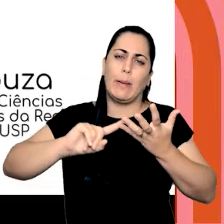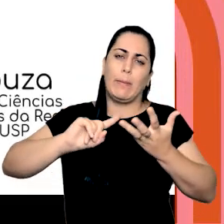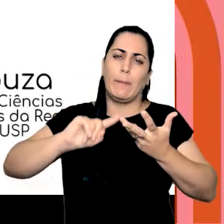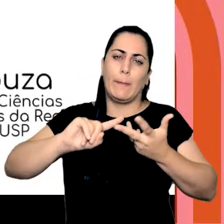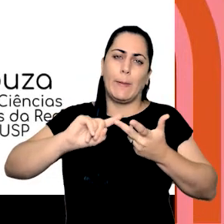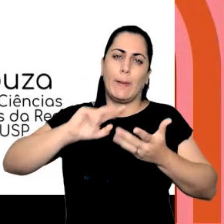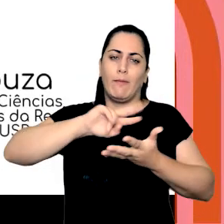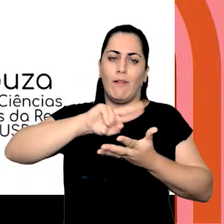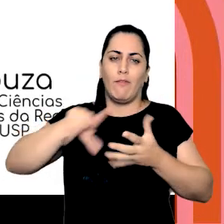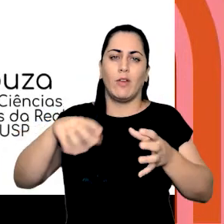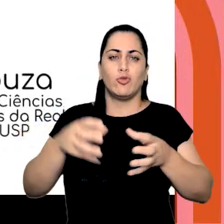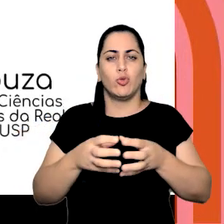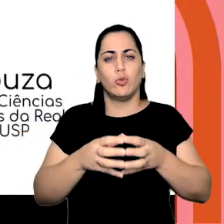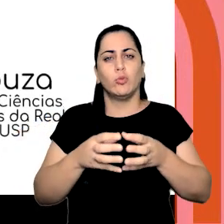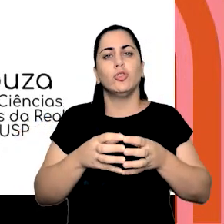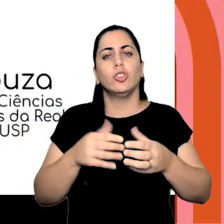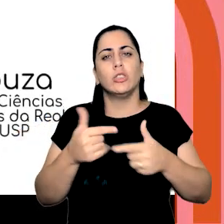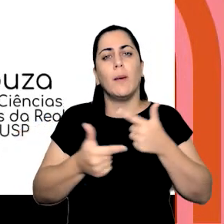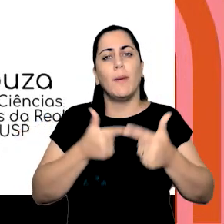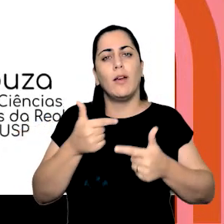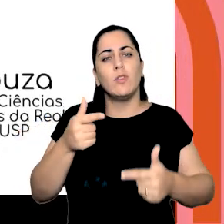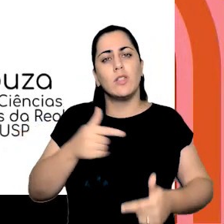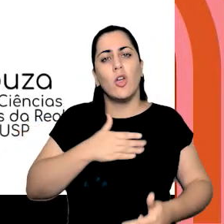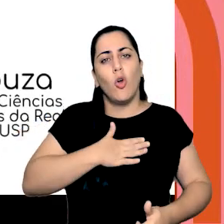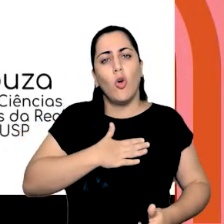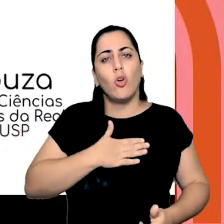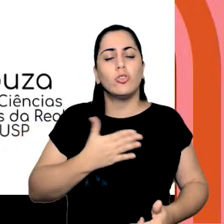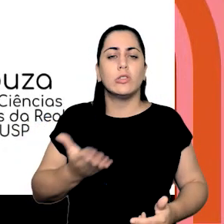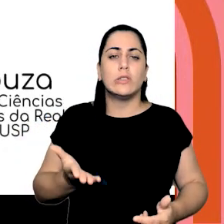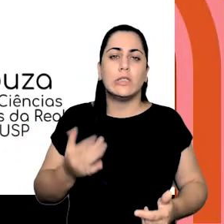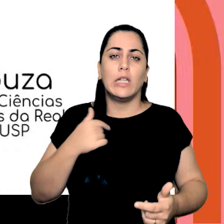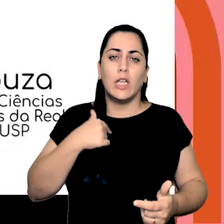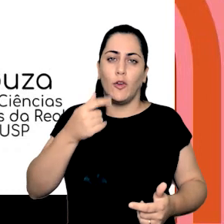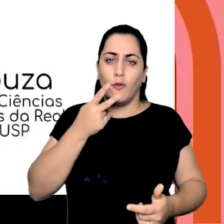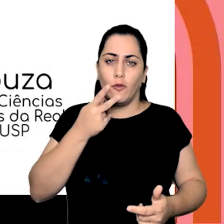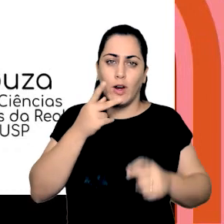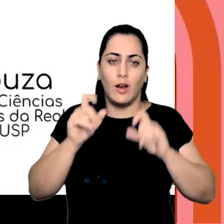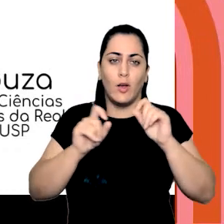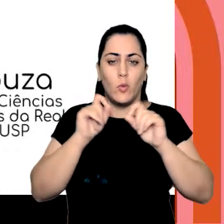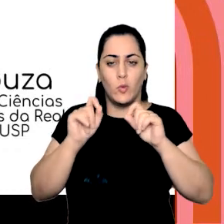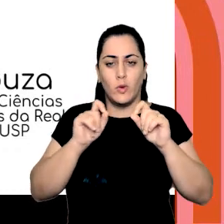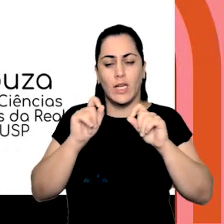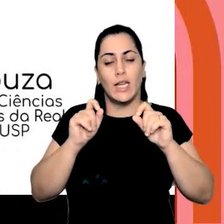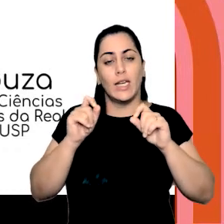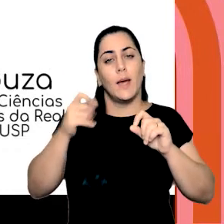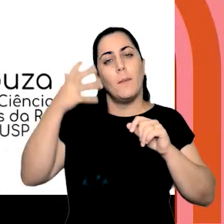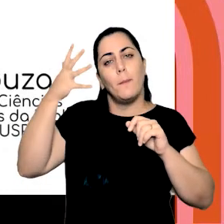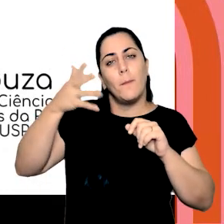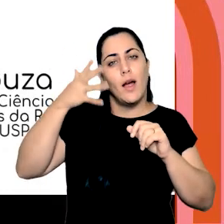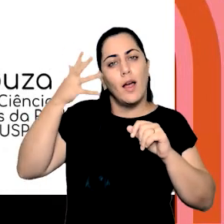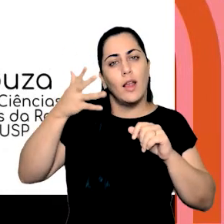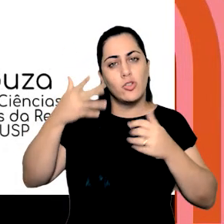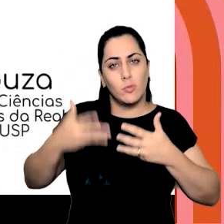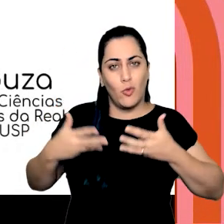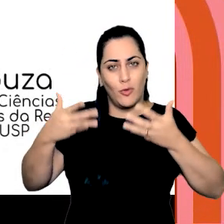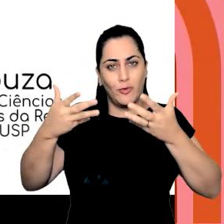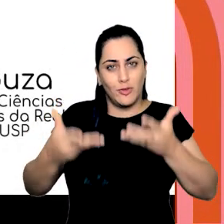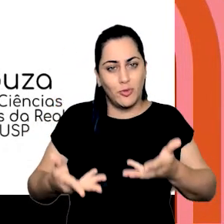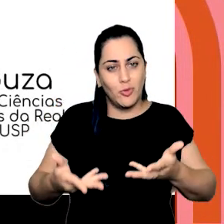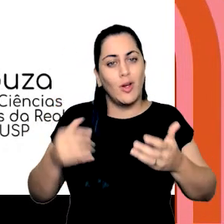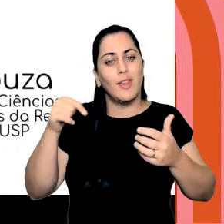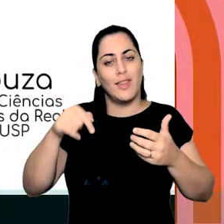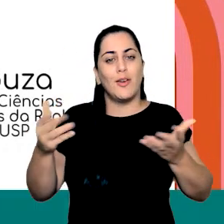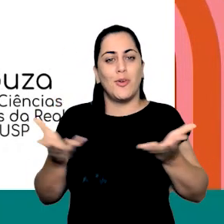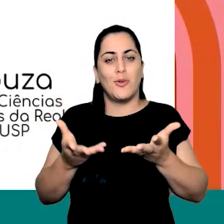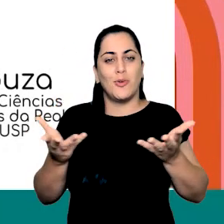diversas temáticas, grupos de trabalho, o você gostaria que eu pudesse falar, abordar, nessa palestra que eu fui convidada, né, pra dar